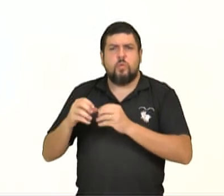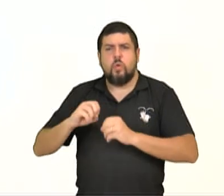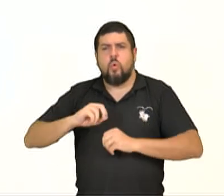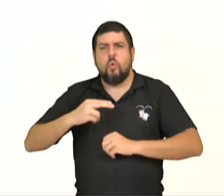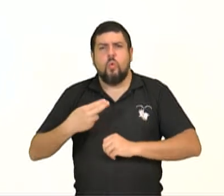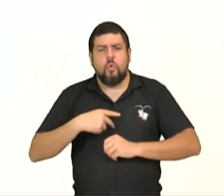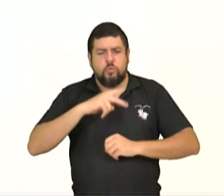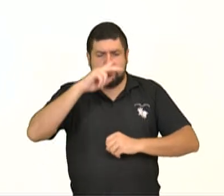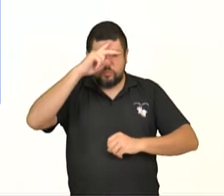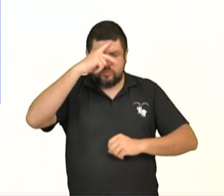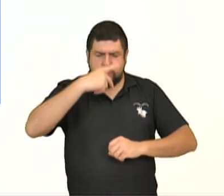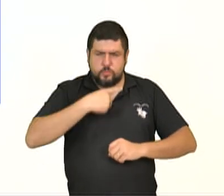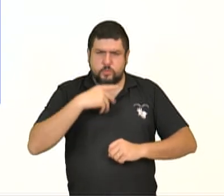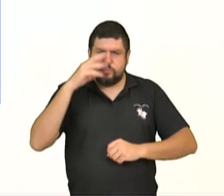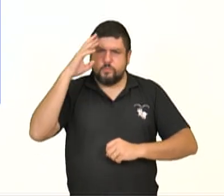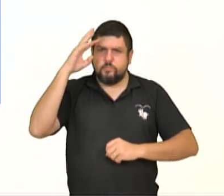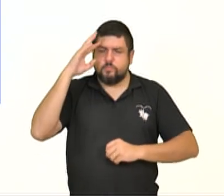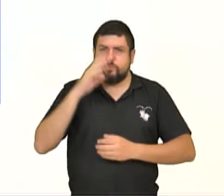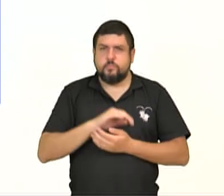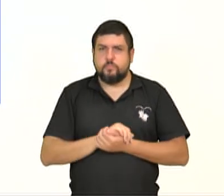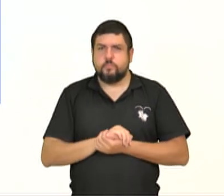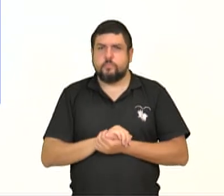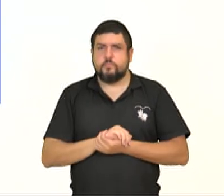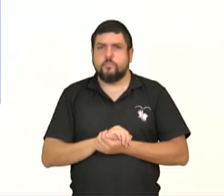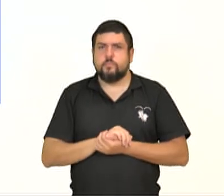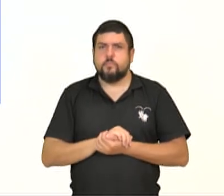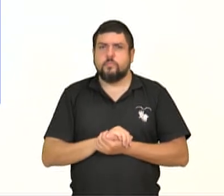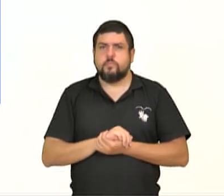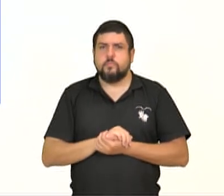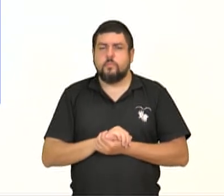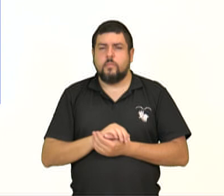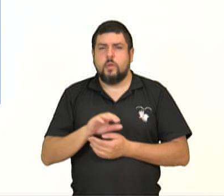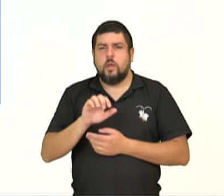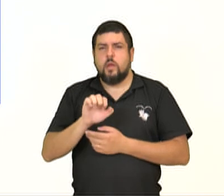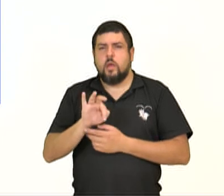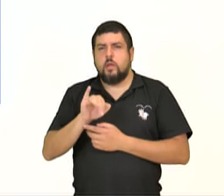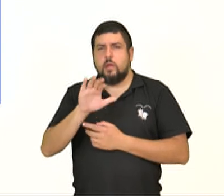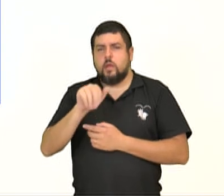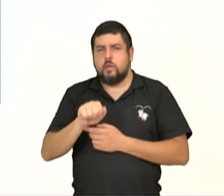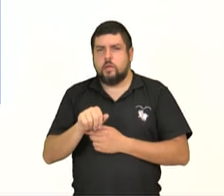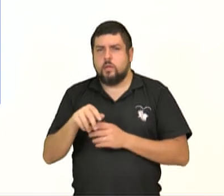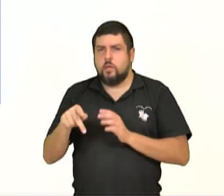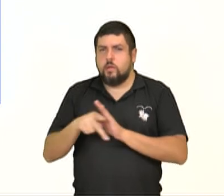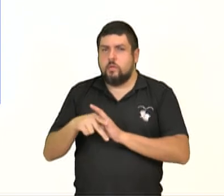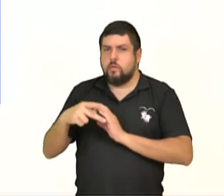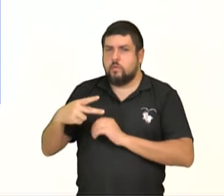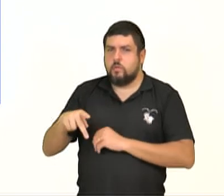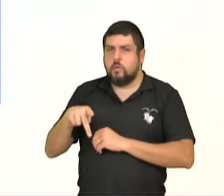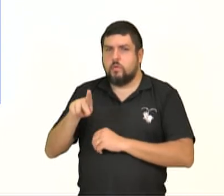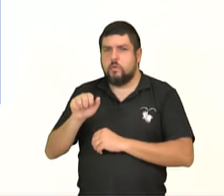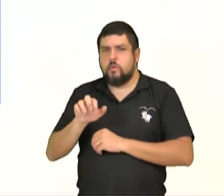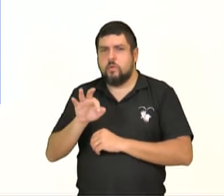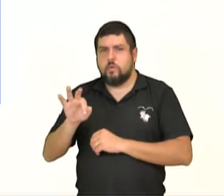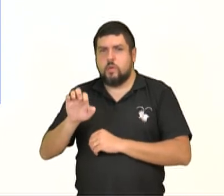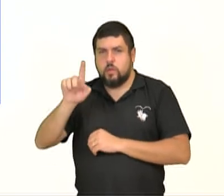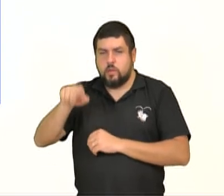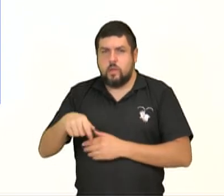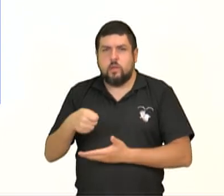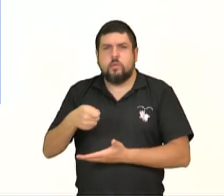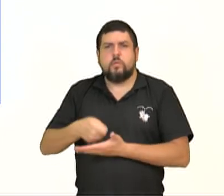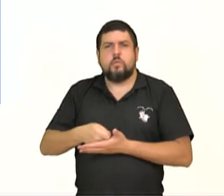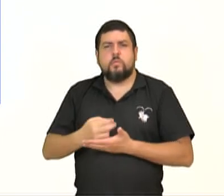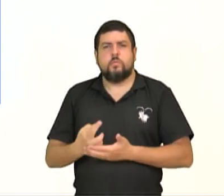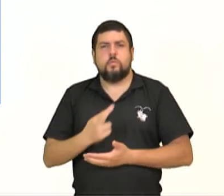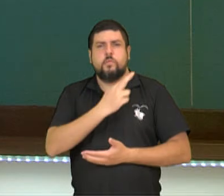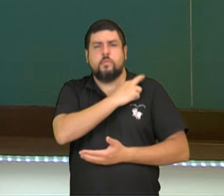individuais? A ética kantiana é uma ética pautada na noção de dever. De acordo